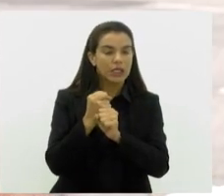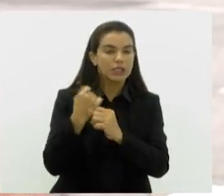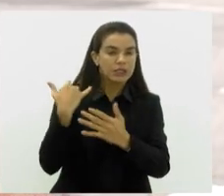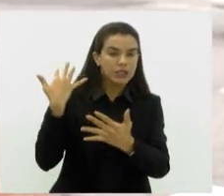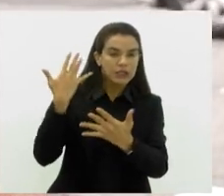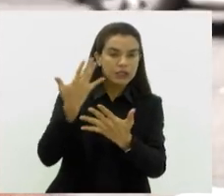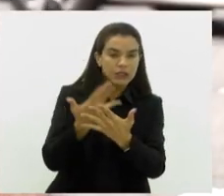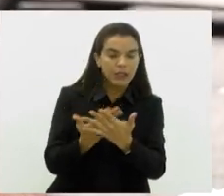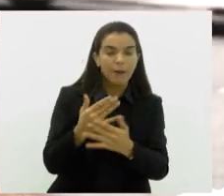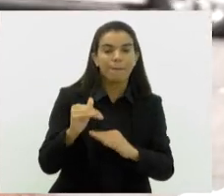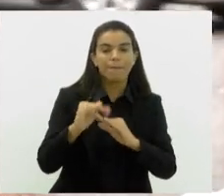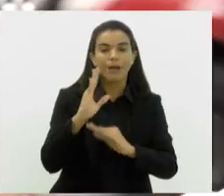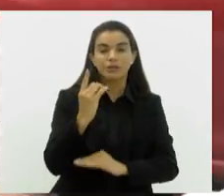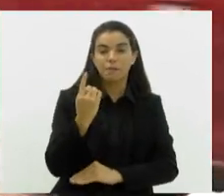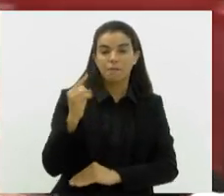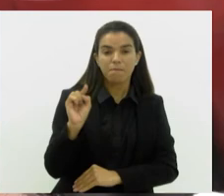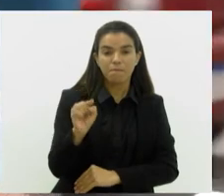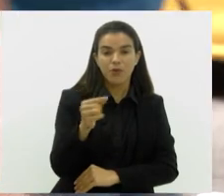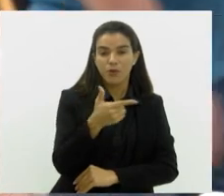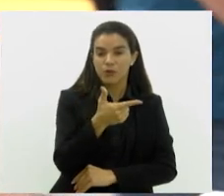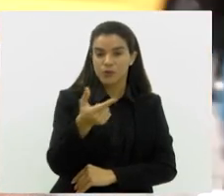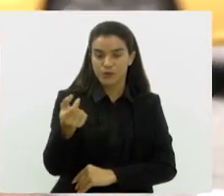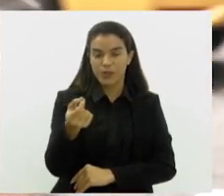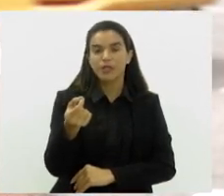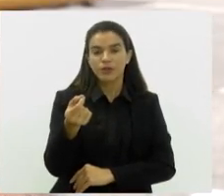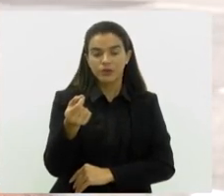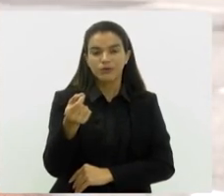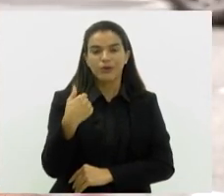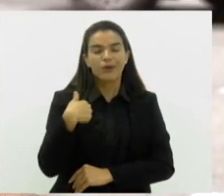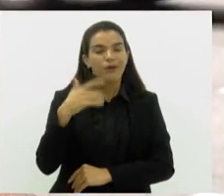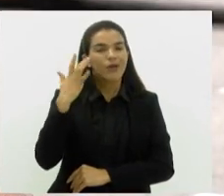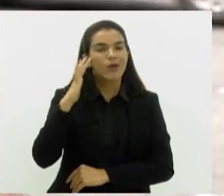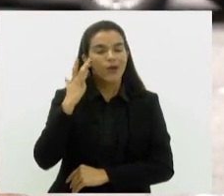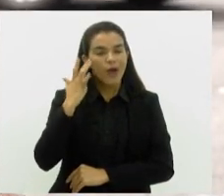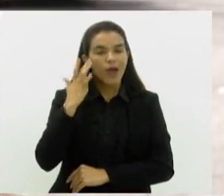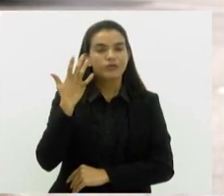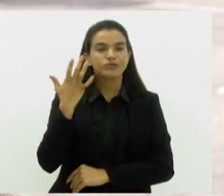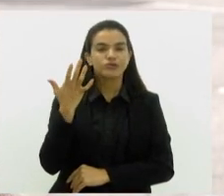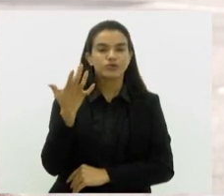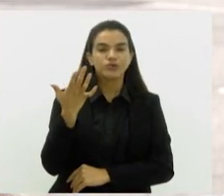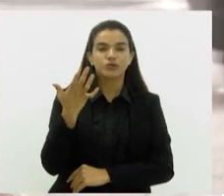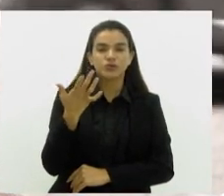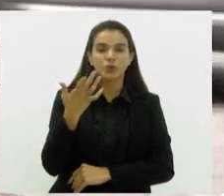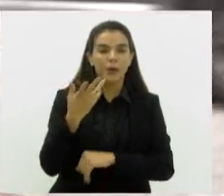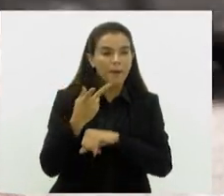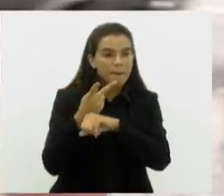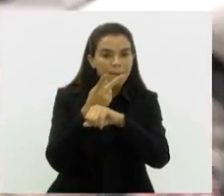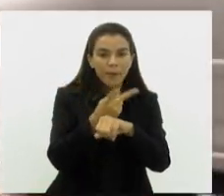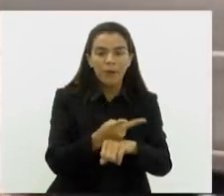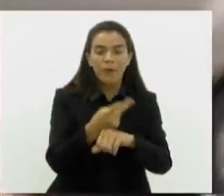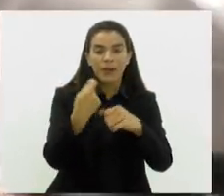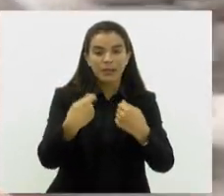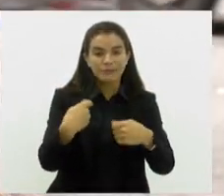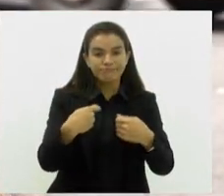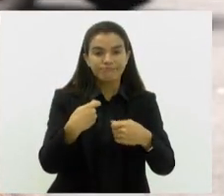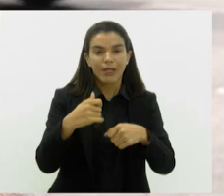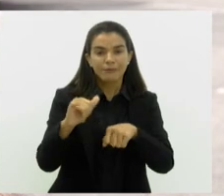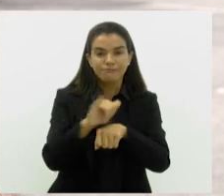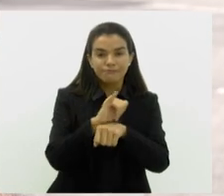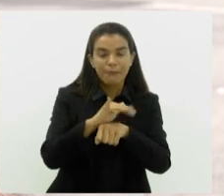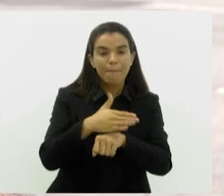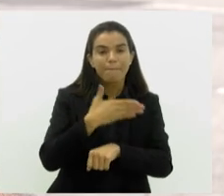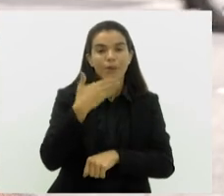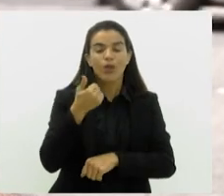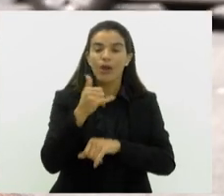já foram realizados mais de 1.200 chamados e atendimentos. Eu acho que a grande procura, a grande necessidade de melhoria é realmente